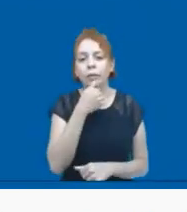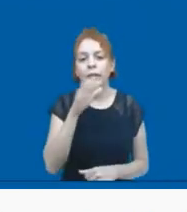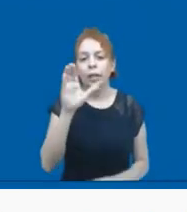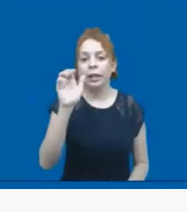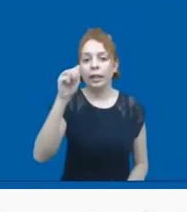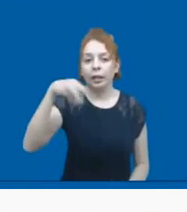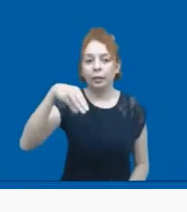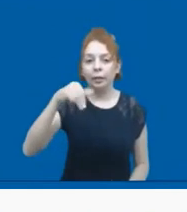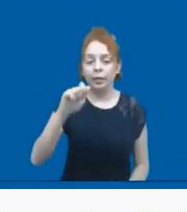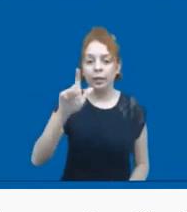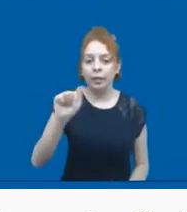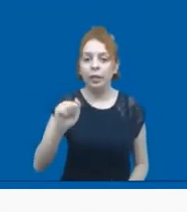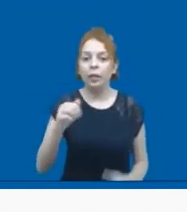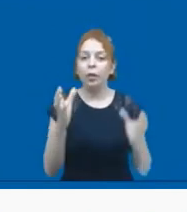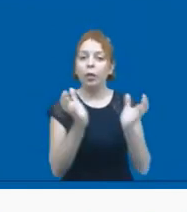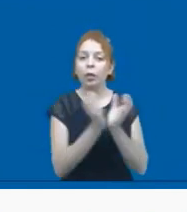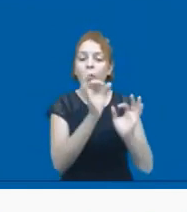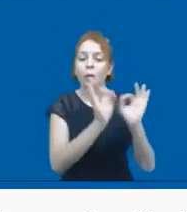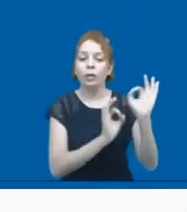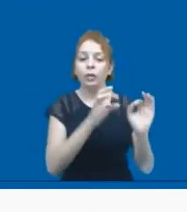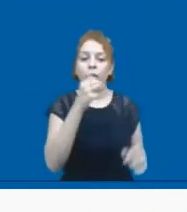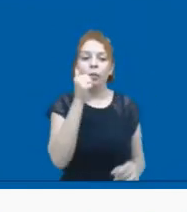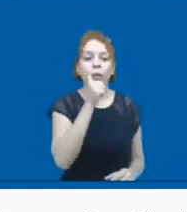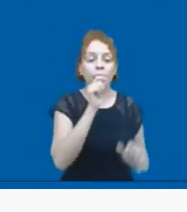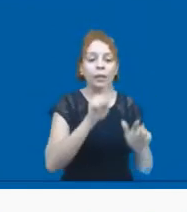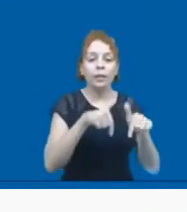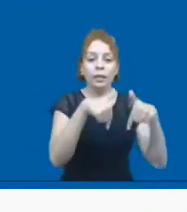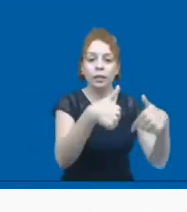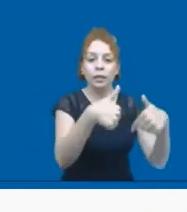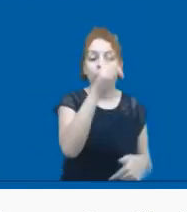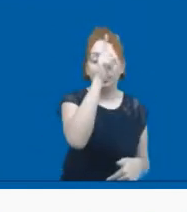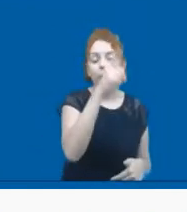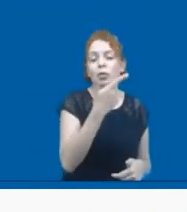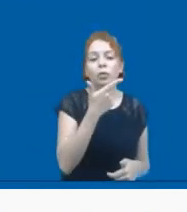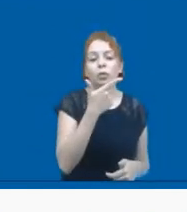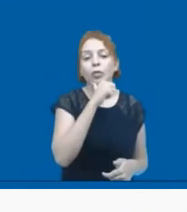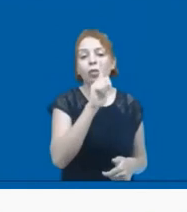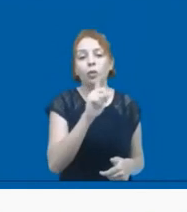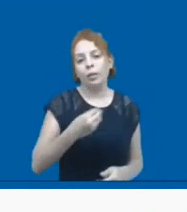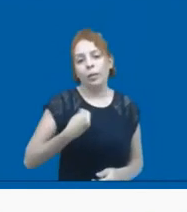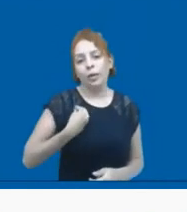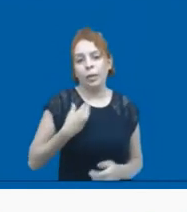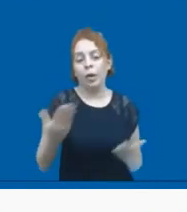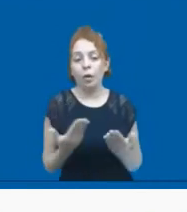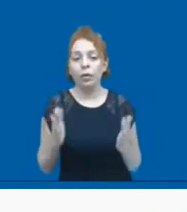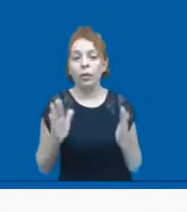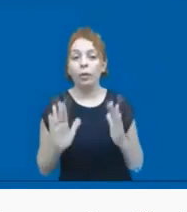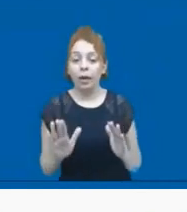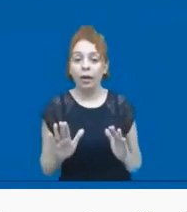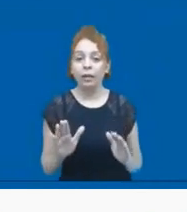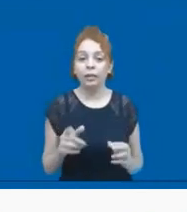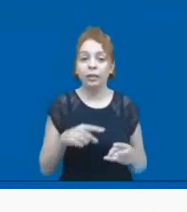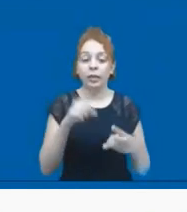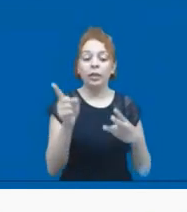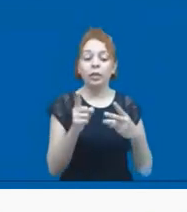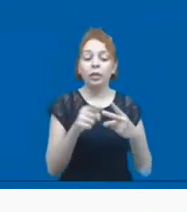que é do Mulheres em Ação no Alemão, não conseguiu participar por um imprevisto. Mas a nossa segunda